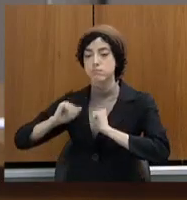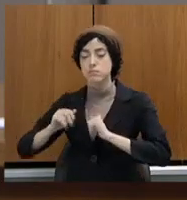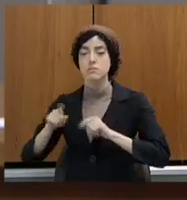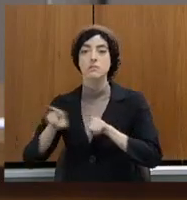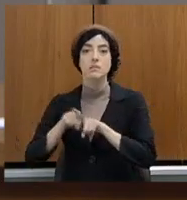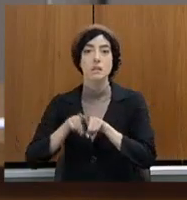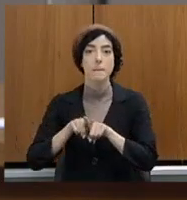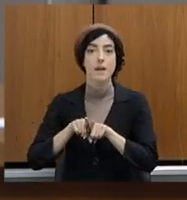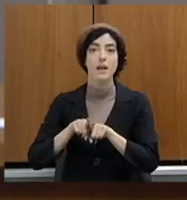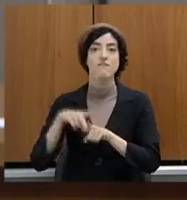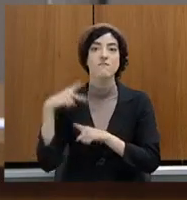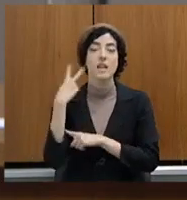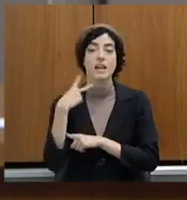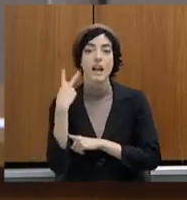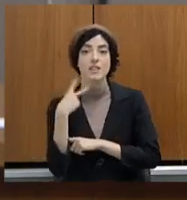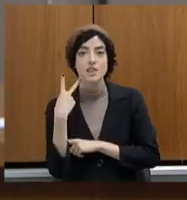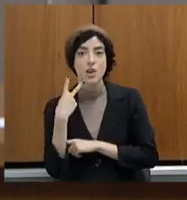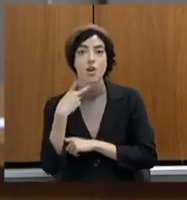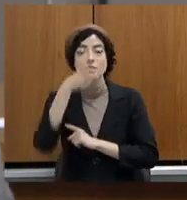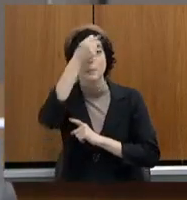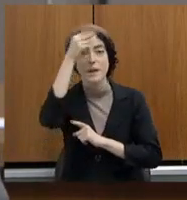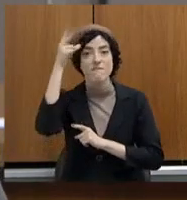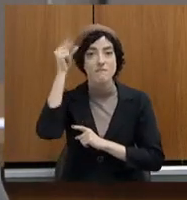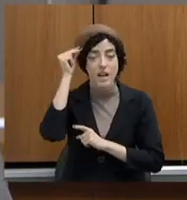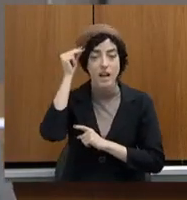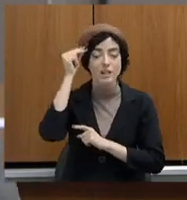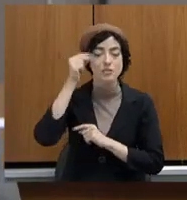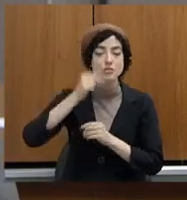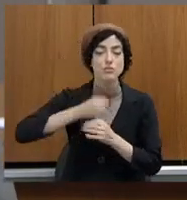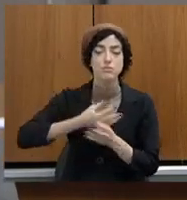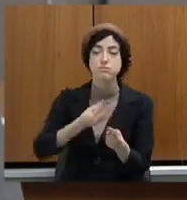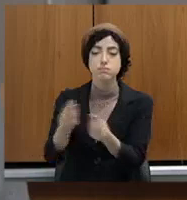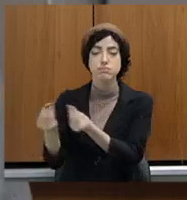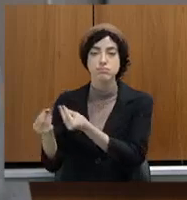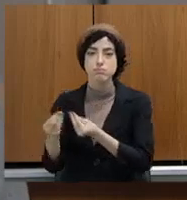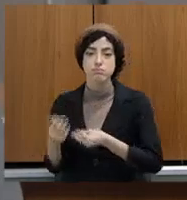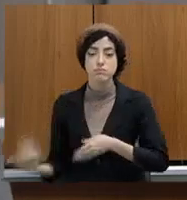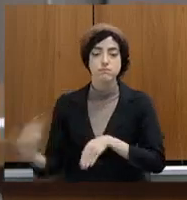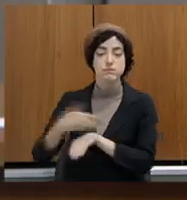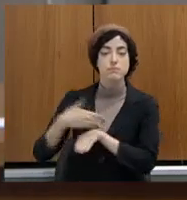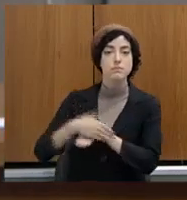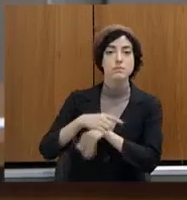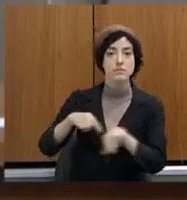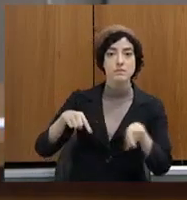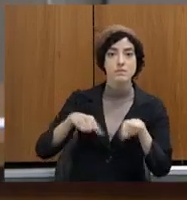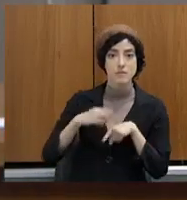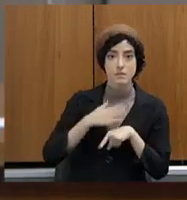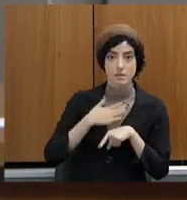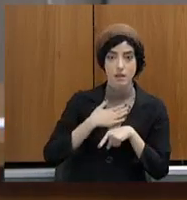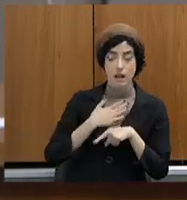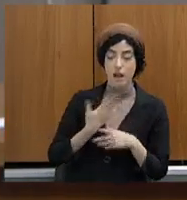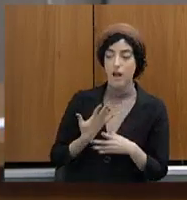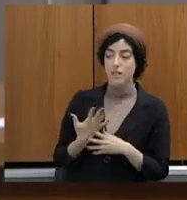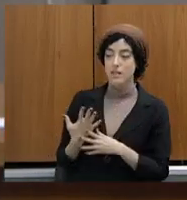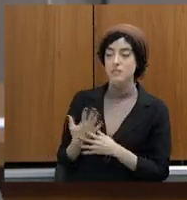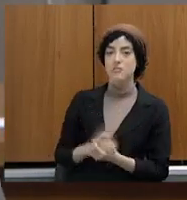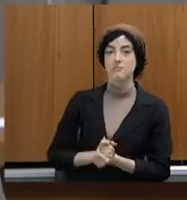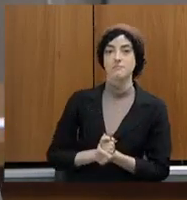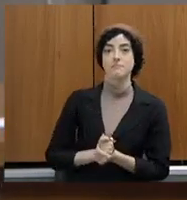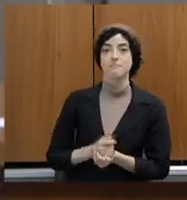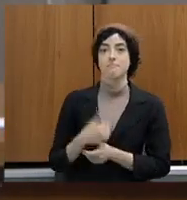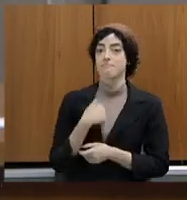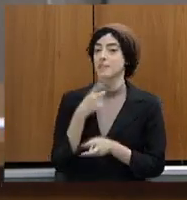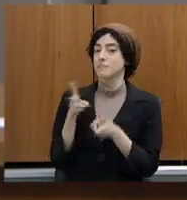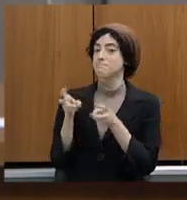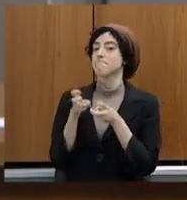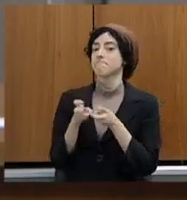e é muito difícil. Realmente, a gente conseguir atender a todo o Estado, nessa dimensão que é, nas dificuldades que nós temos, com